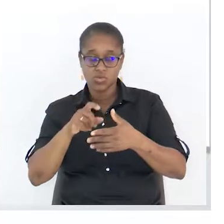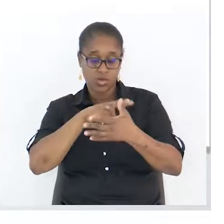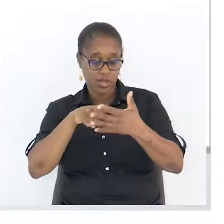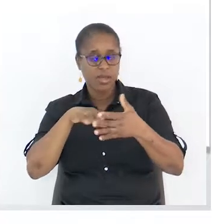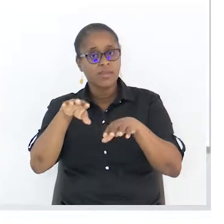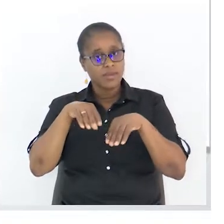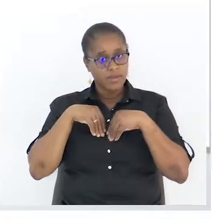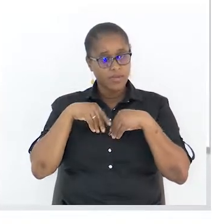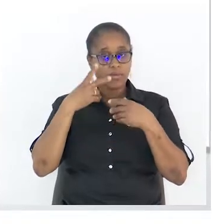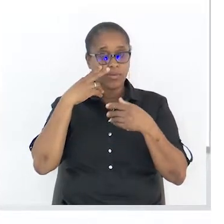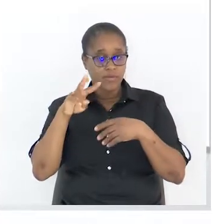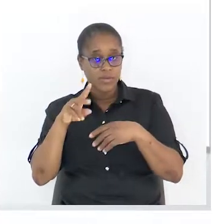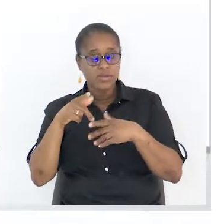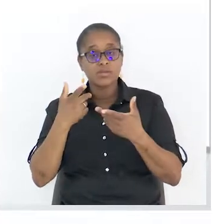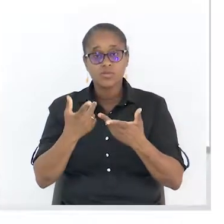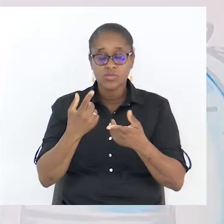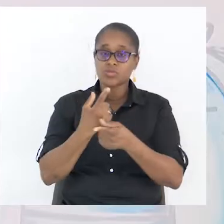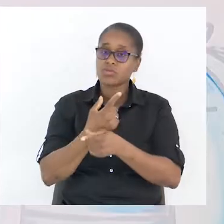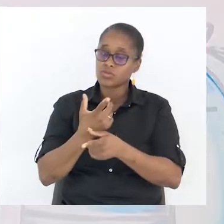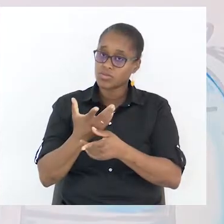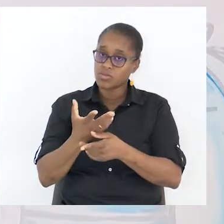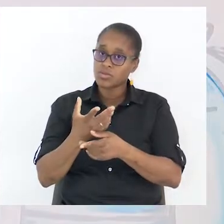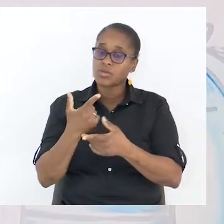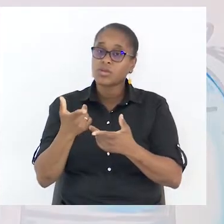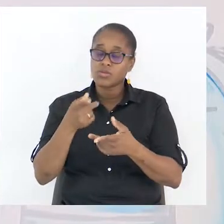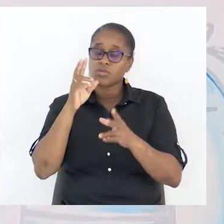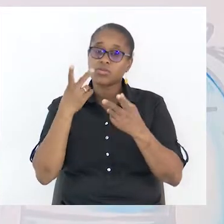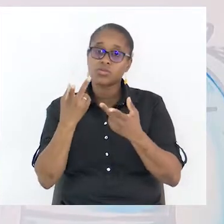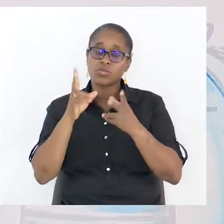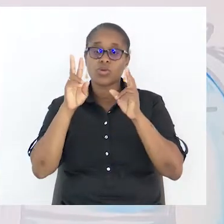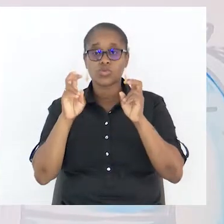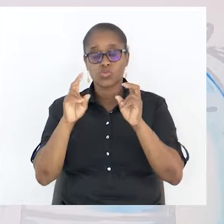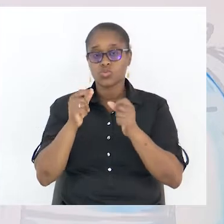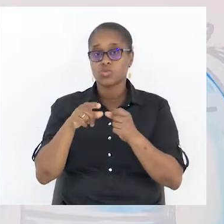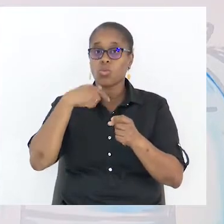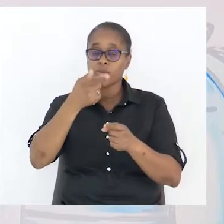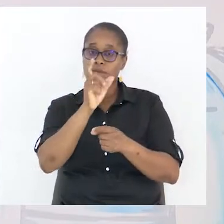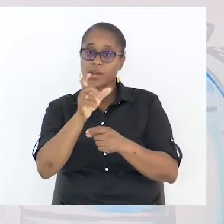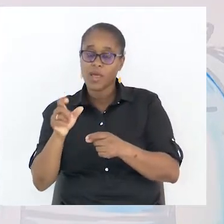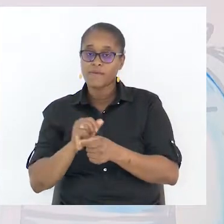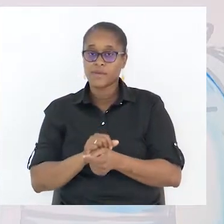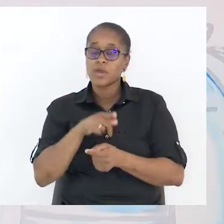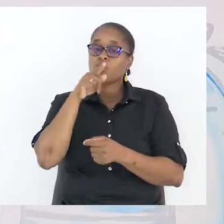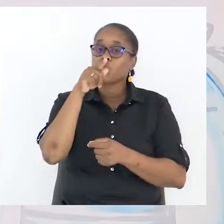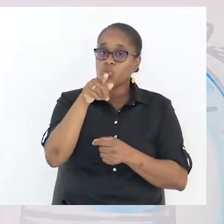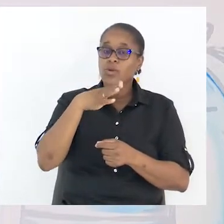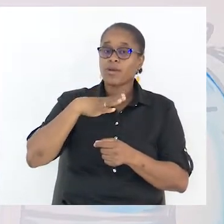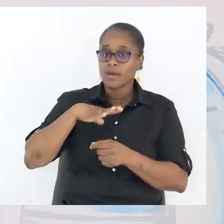respeito de um assunto. Por outras palavras, tu queres convencer ou tu tens uma